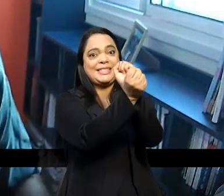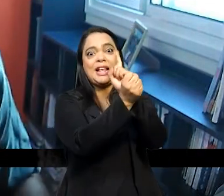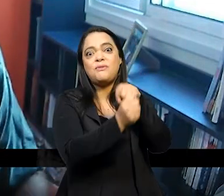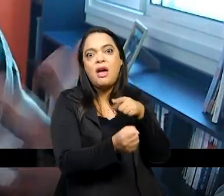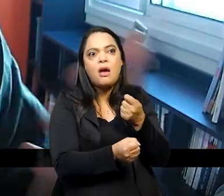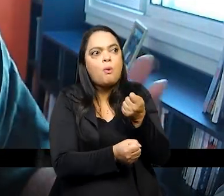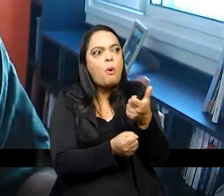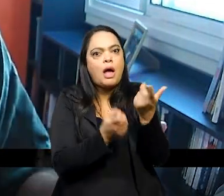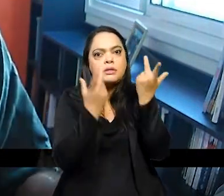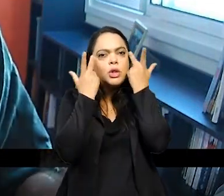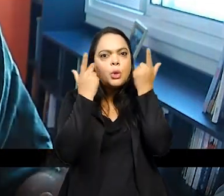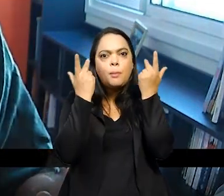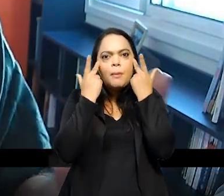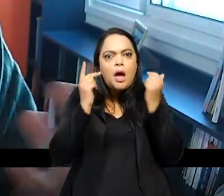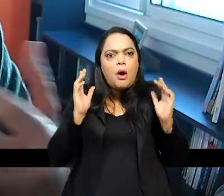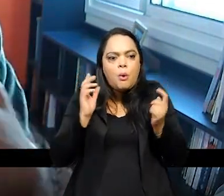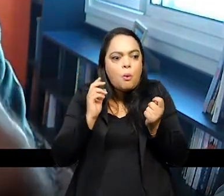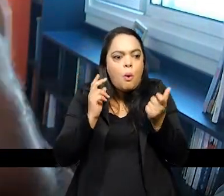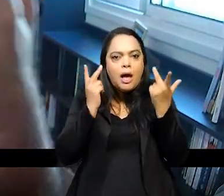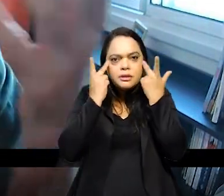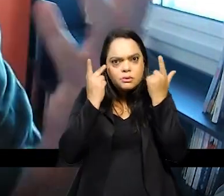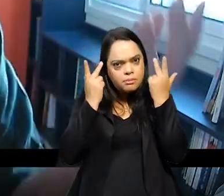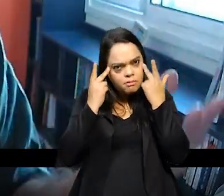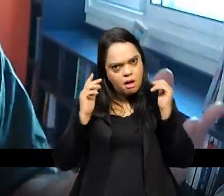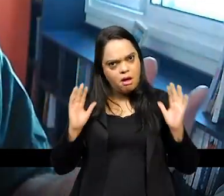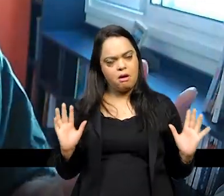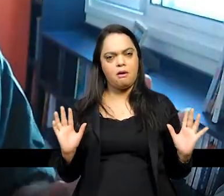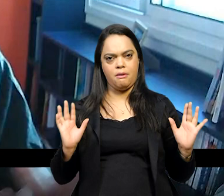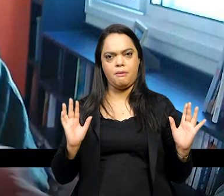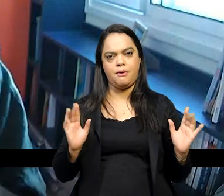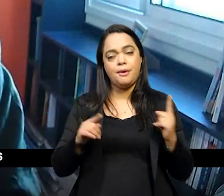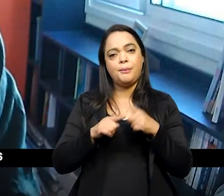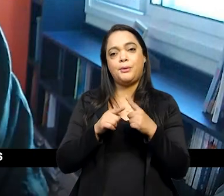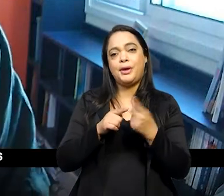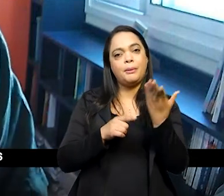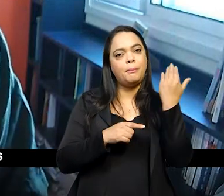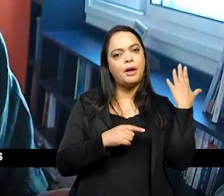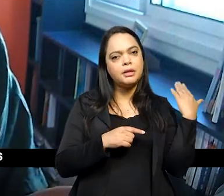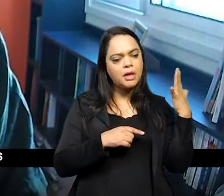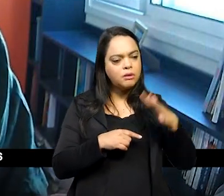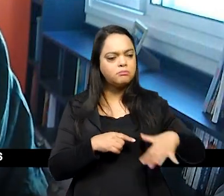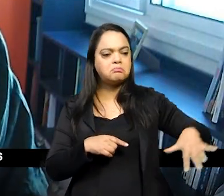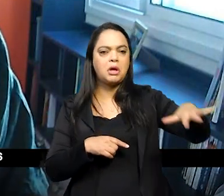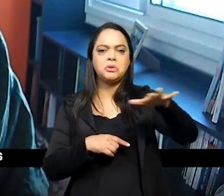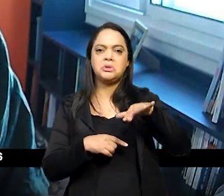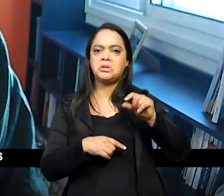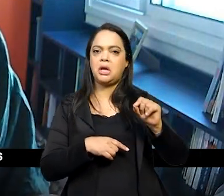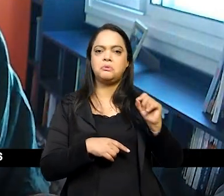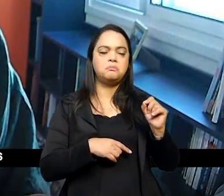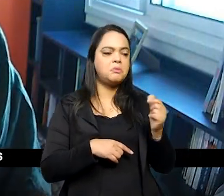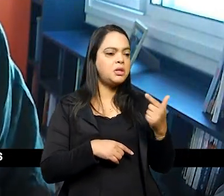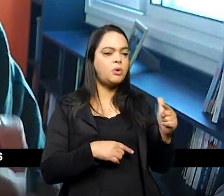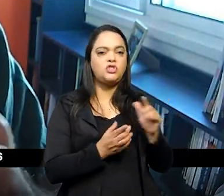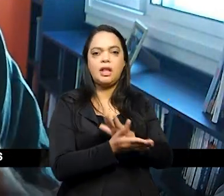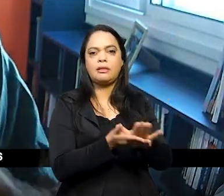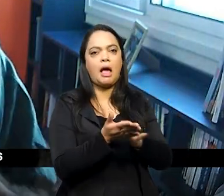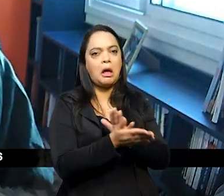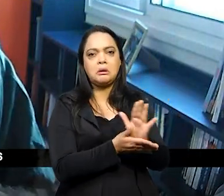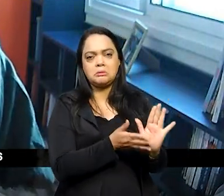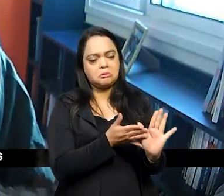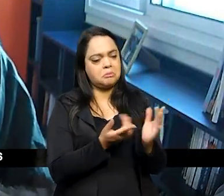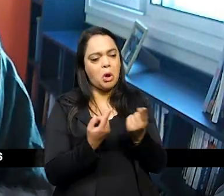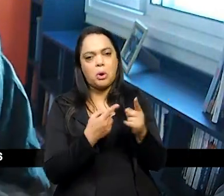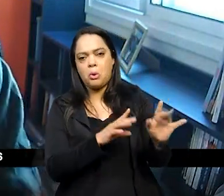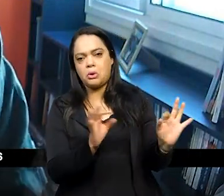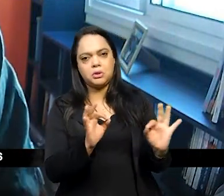quase normal eu digo quase normal porque eram valores espraiados pela sociedade mesmo assim tinha resistência portanto os